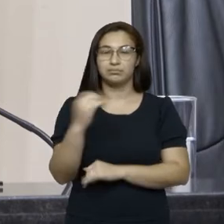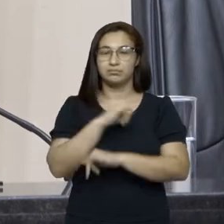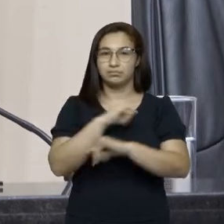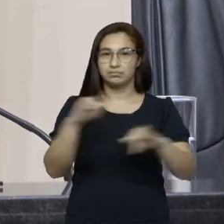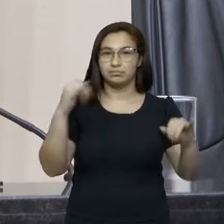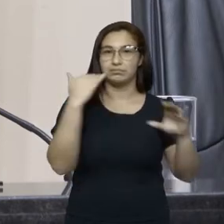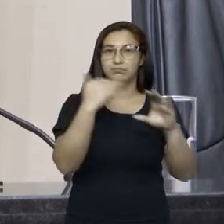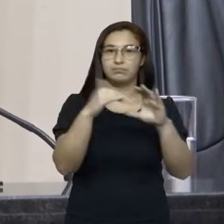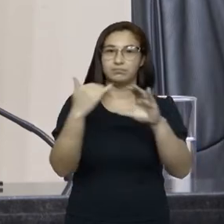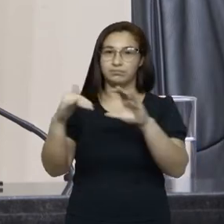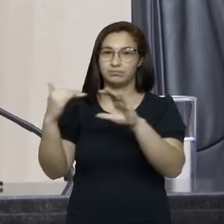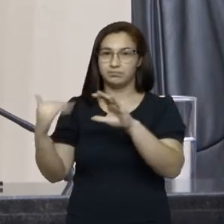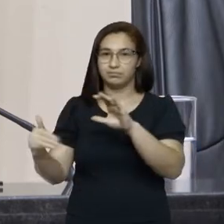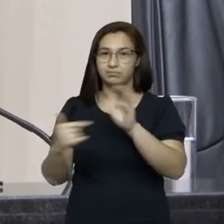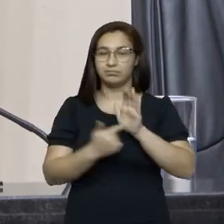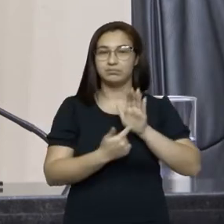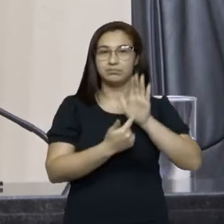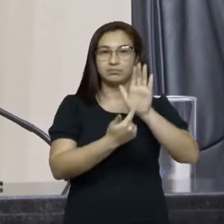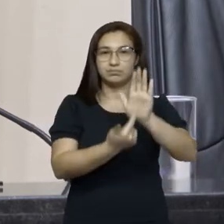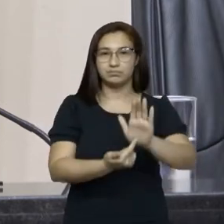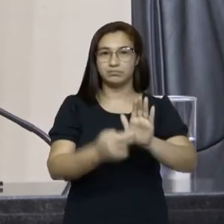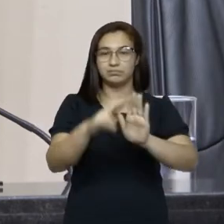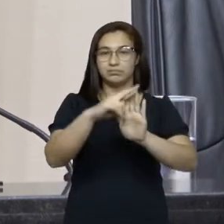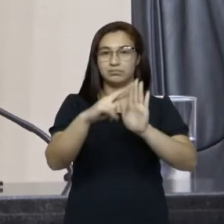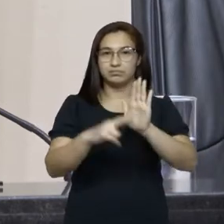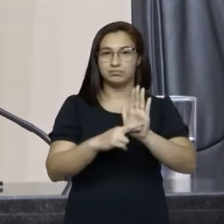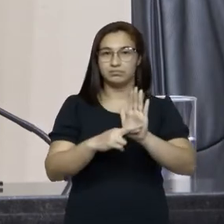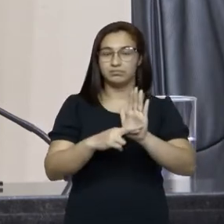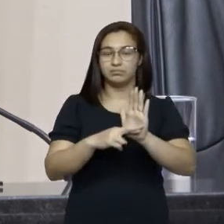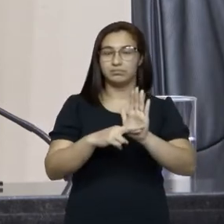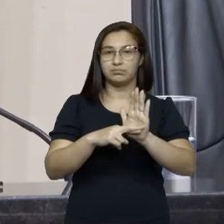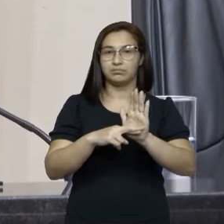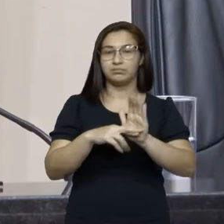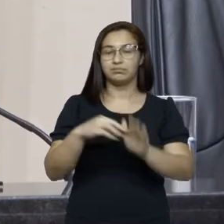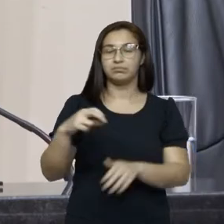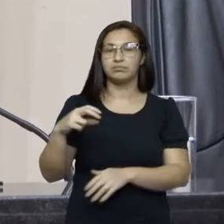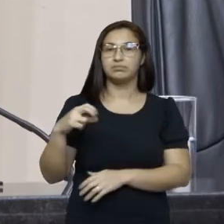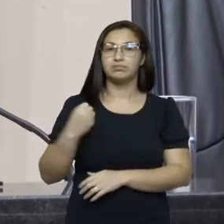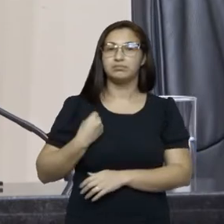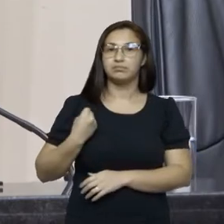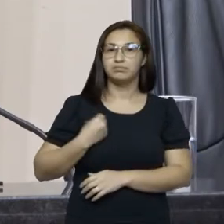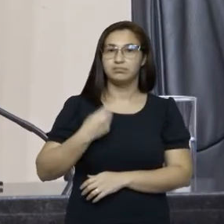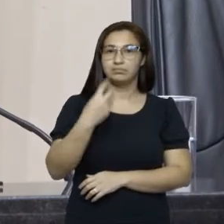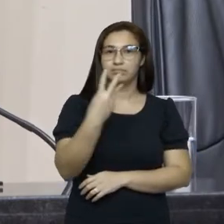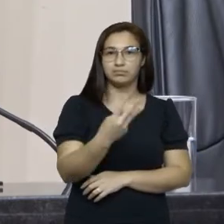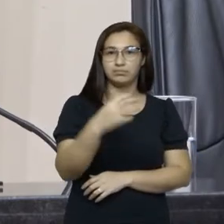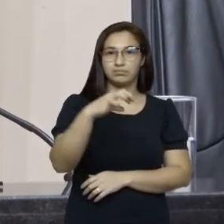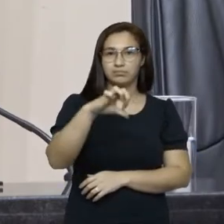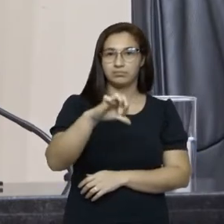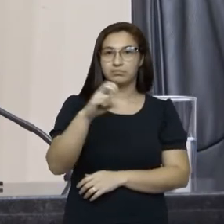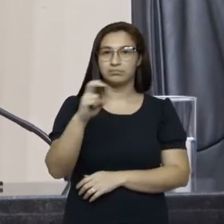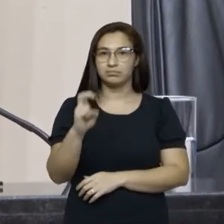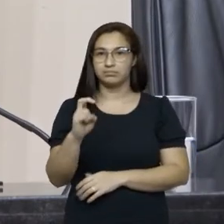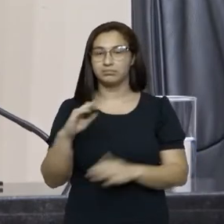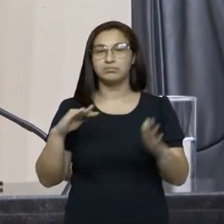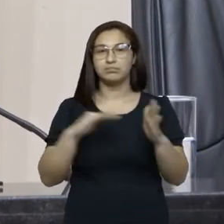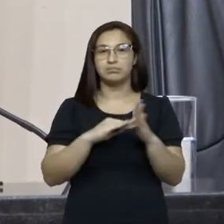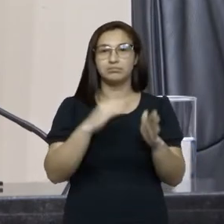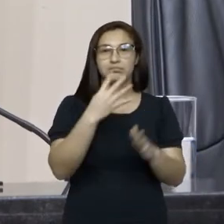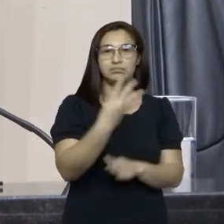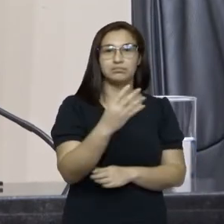encaminhará aos destinatários as indicações nº 395 a 401